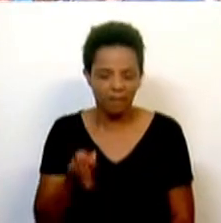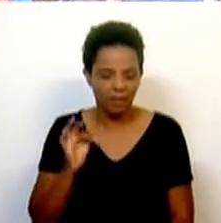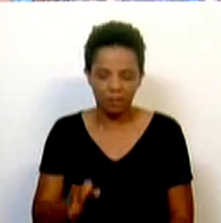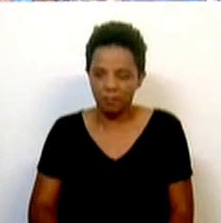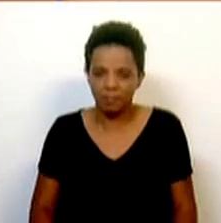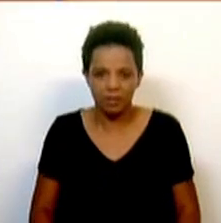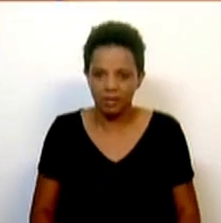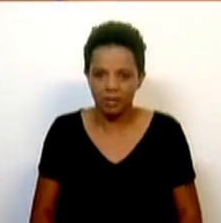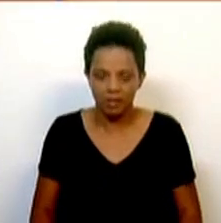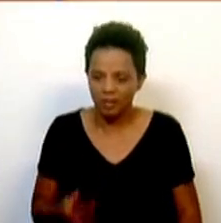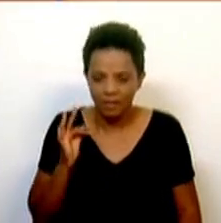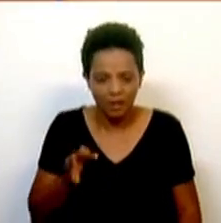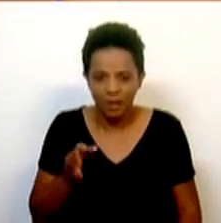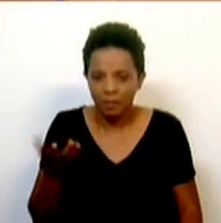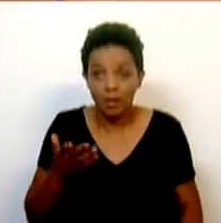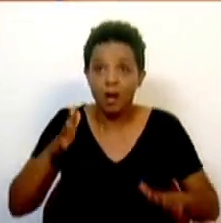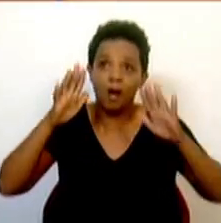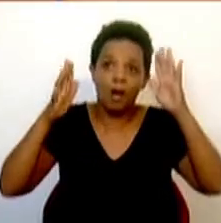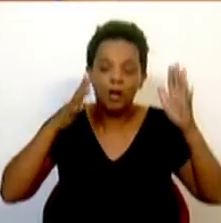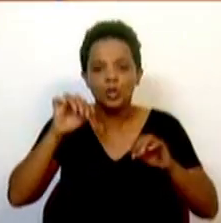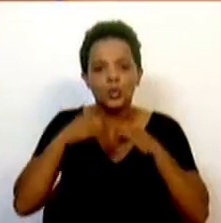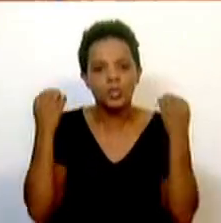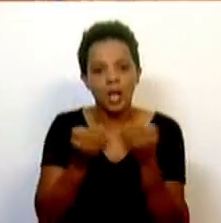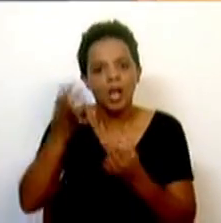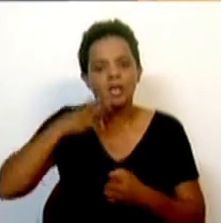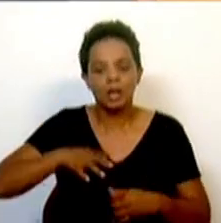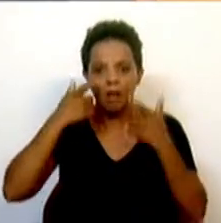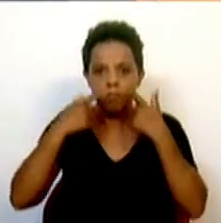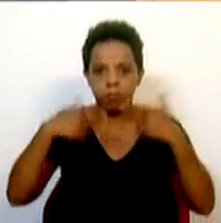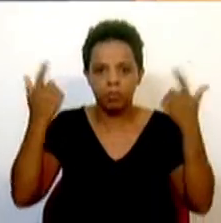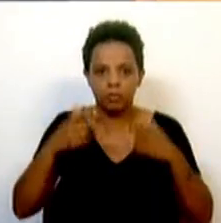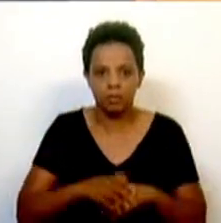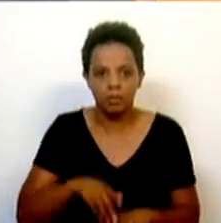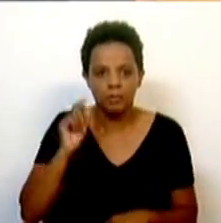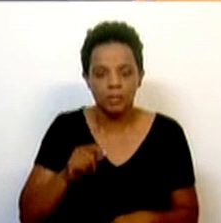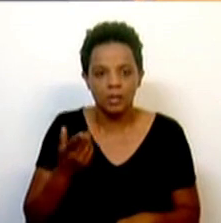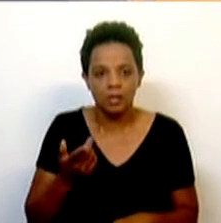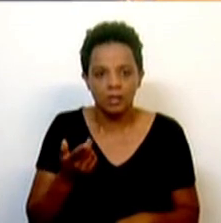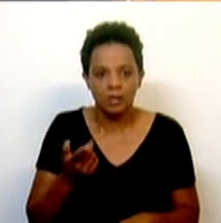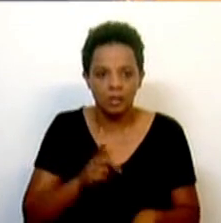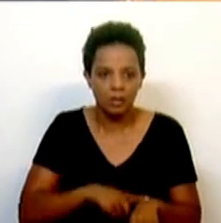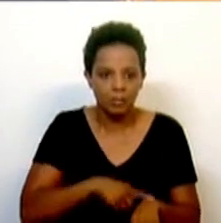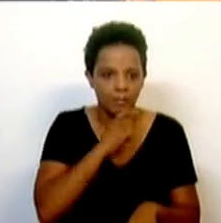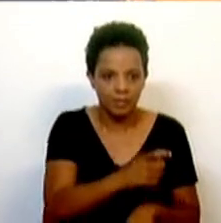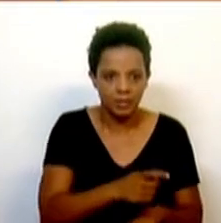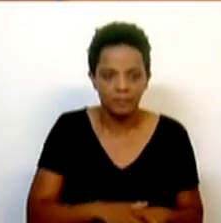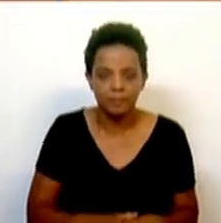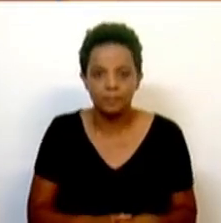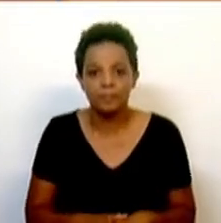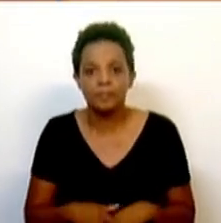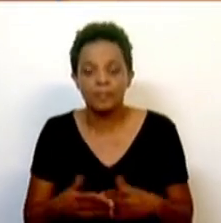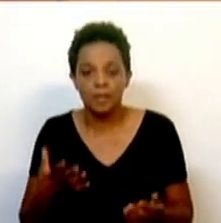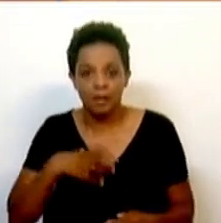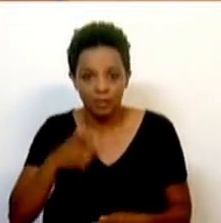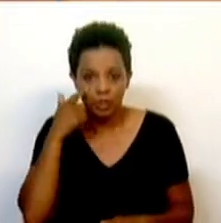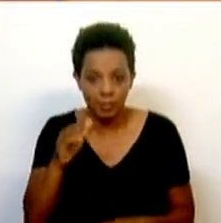o alarme social que está a criar. E quero chamar a atenção, termino já, senhor presidente, quero